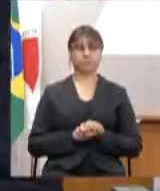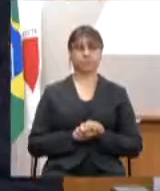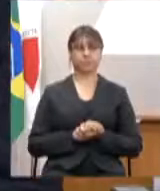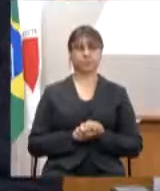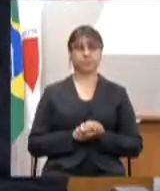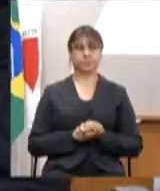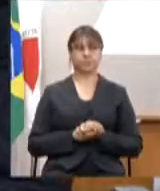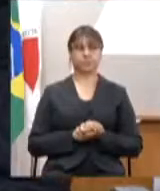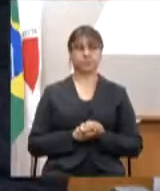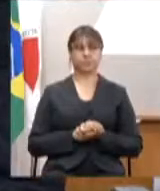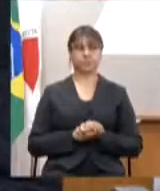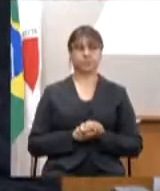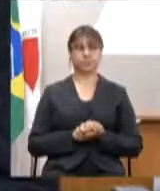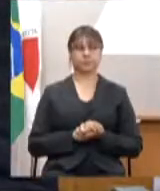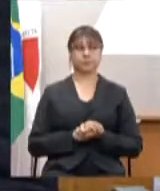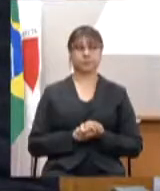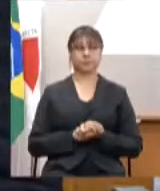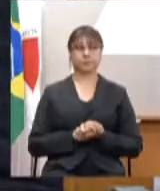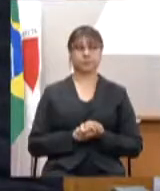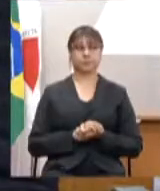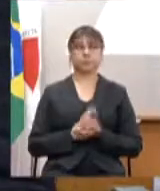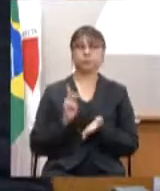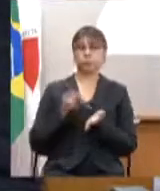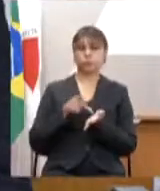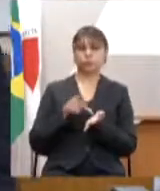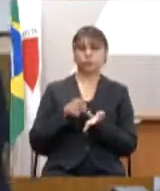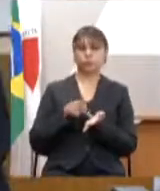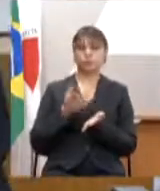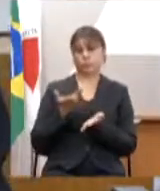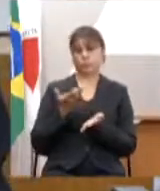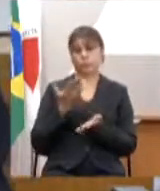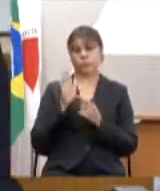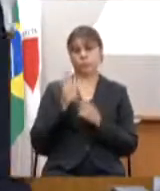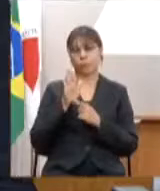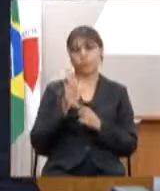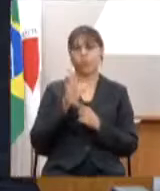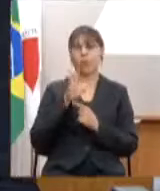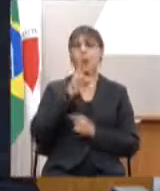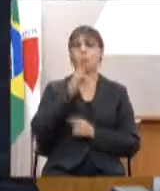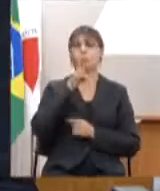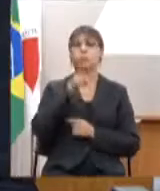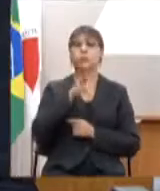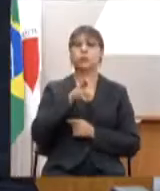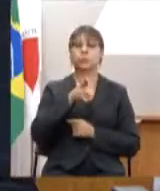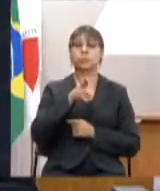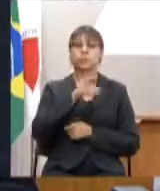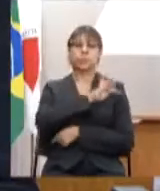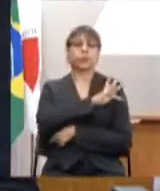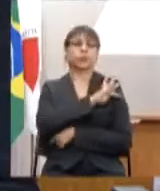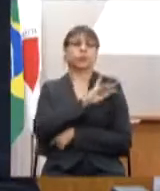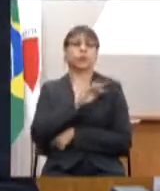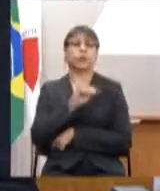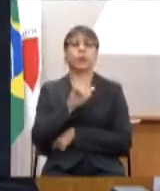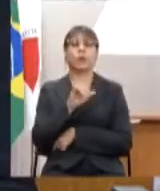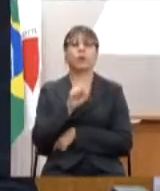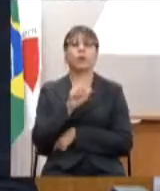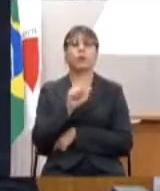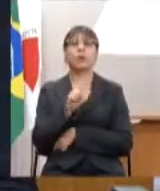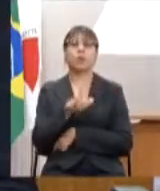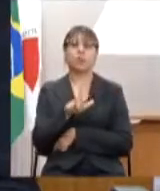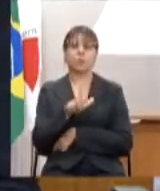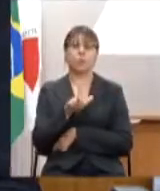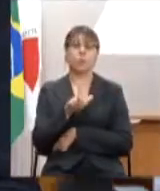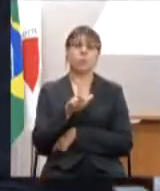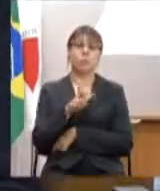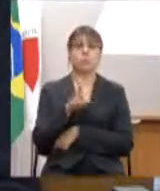inicialmente, sobre o resultado fiscal, o que está previsto e o que,